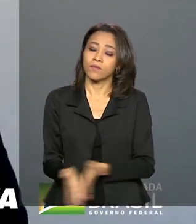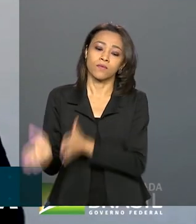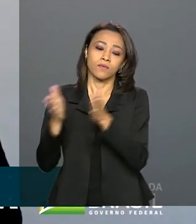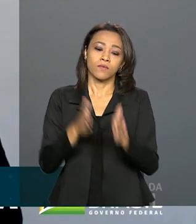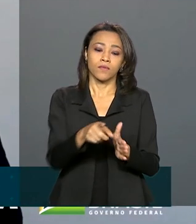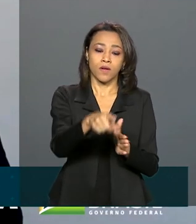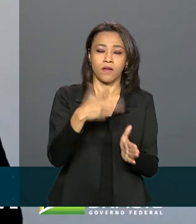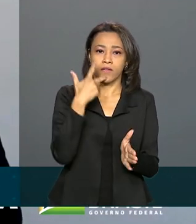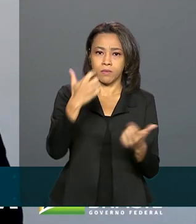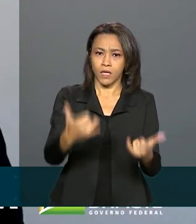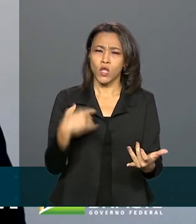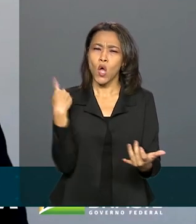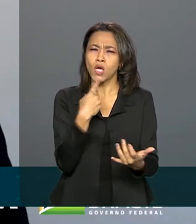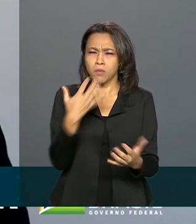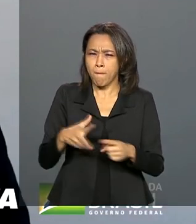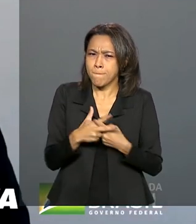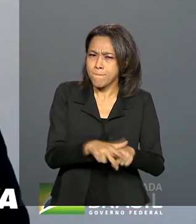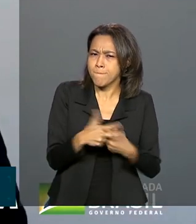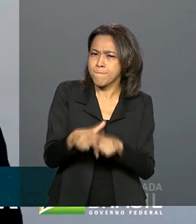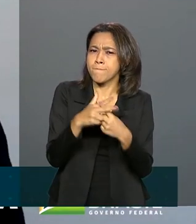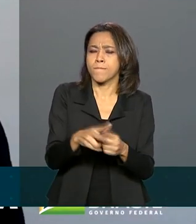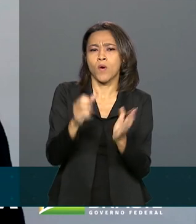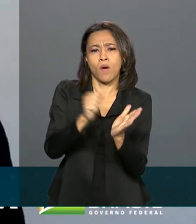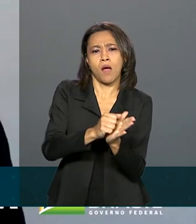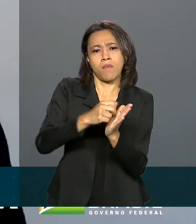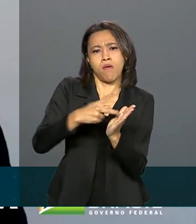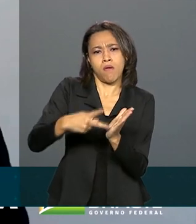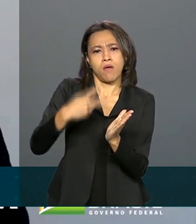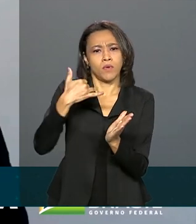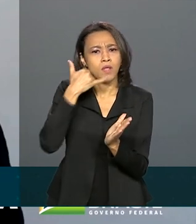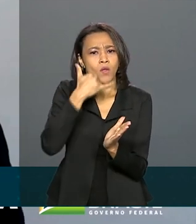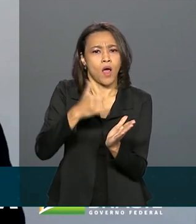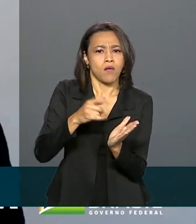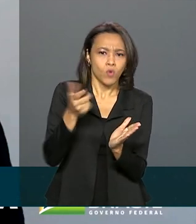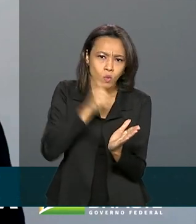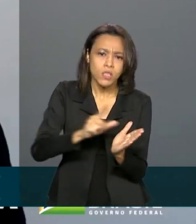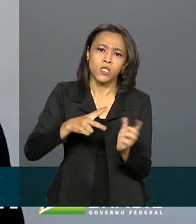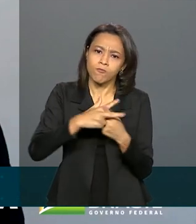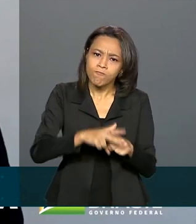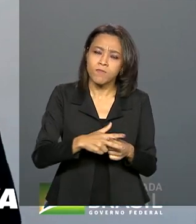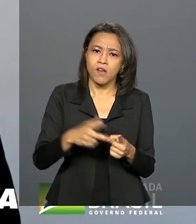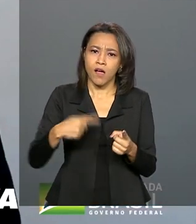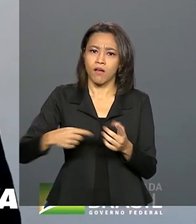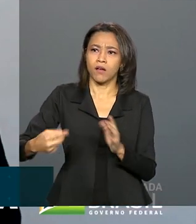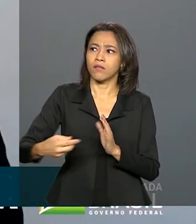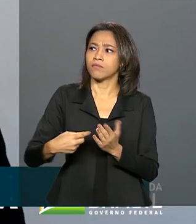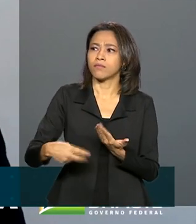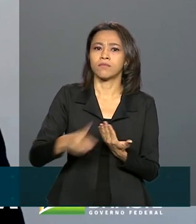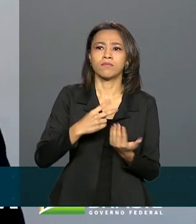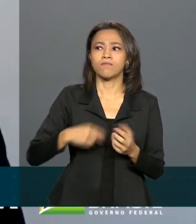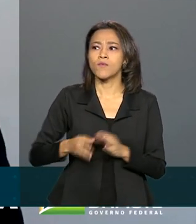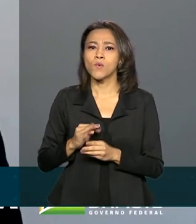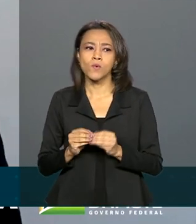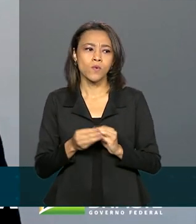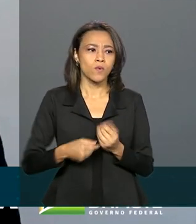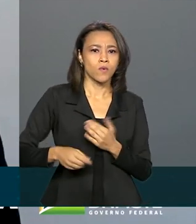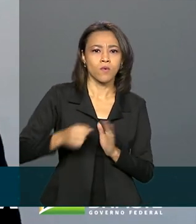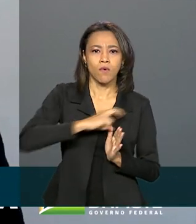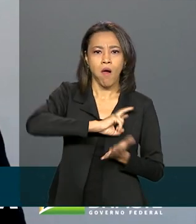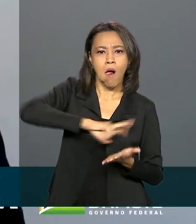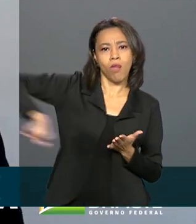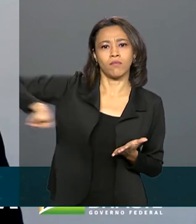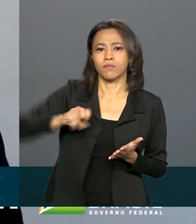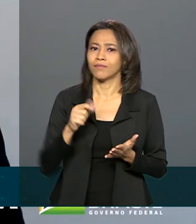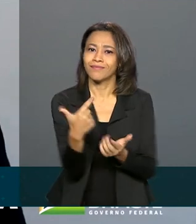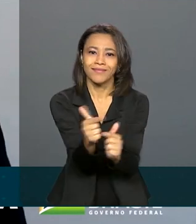o aplicativo, nós reduzimos as fraudes hoje, elas são muito baixas. Então, nós estamos